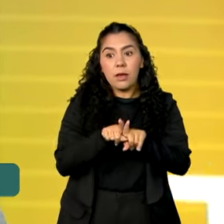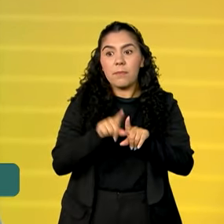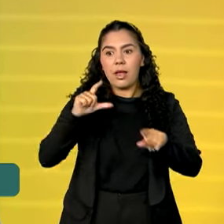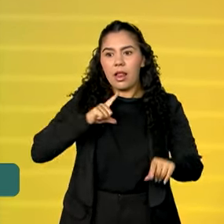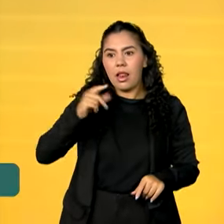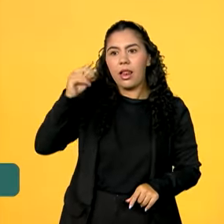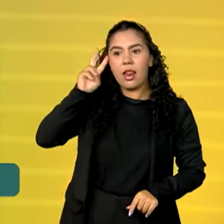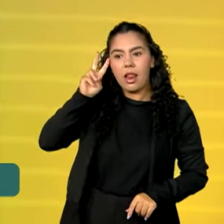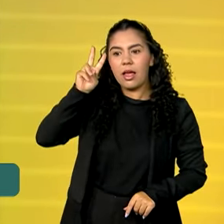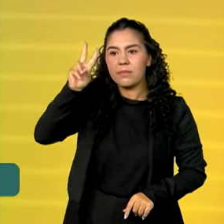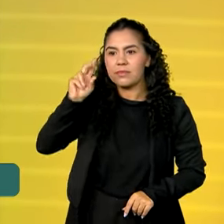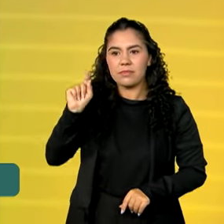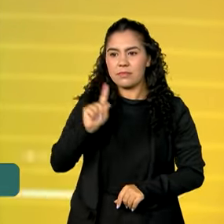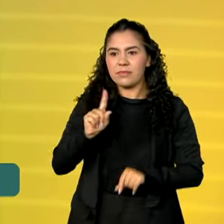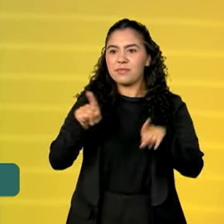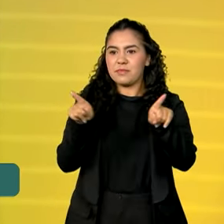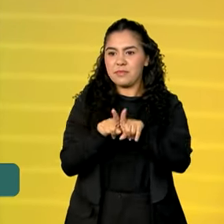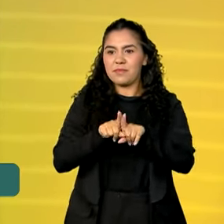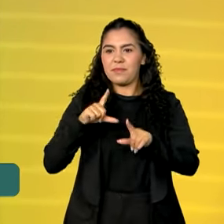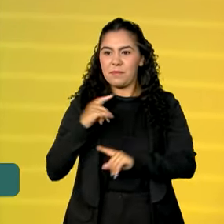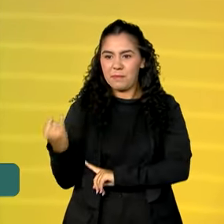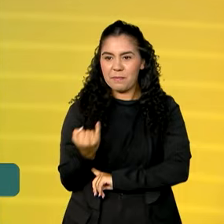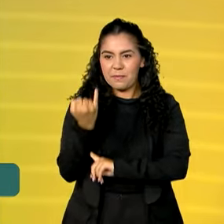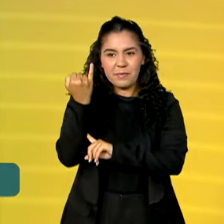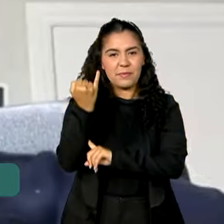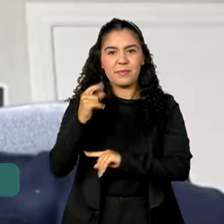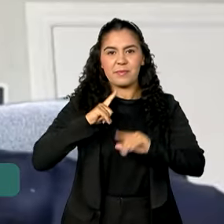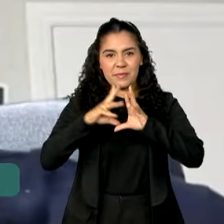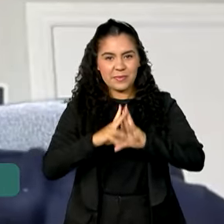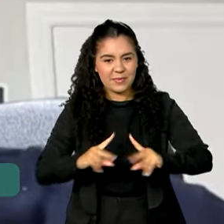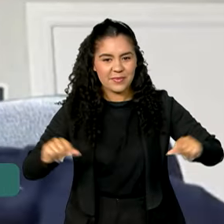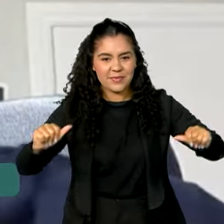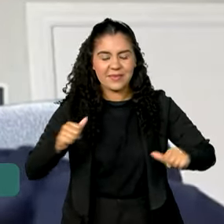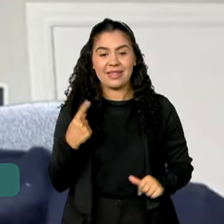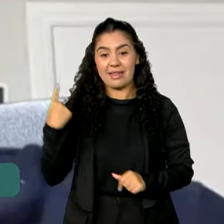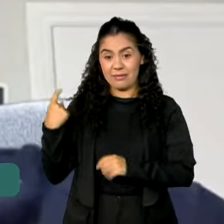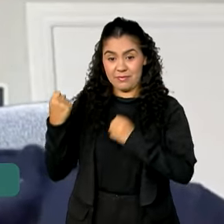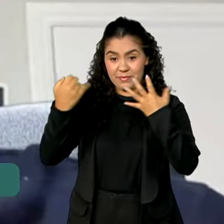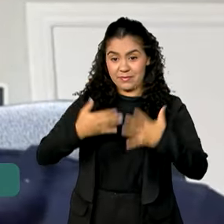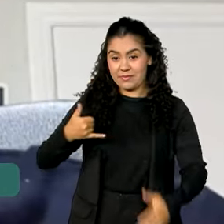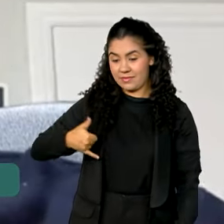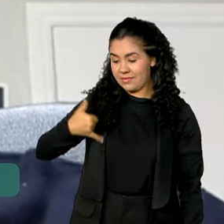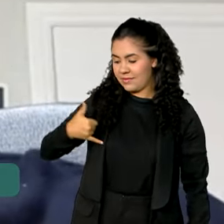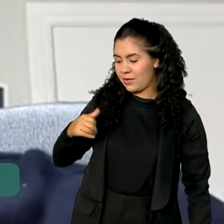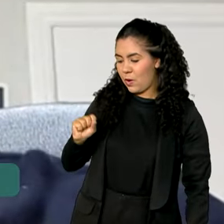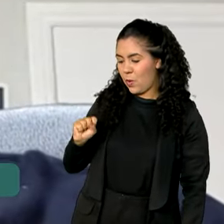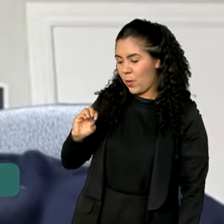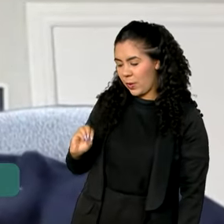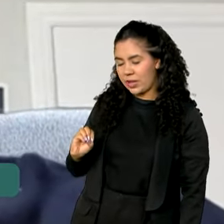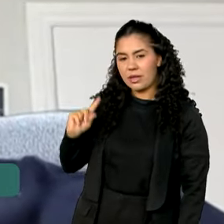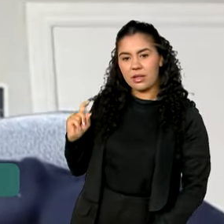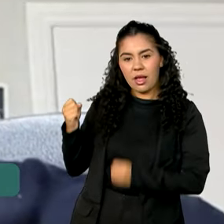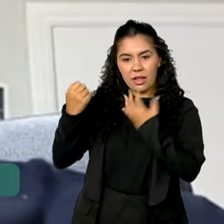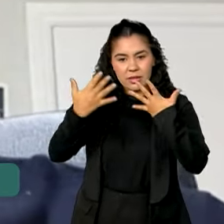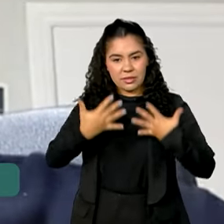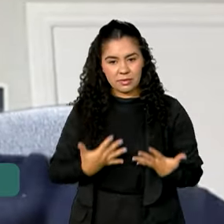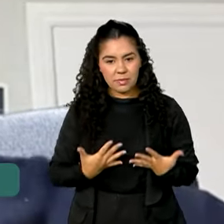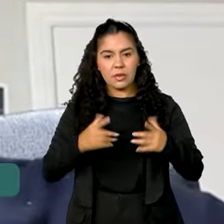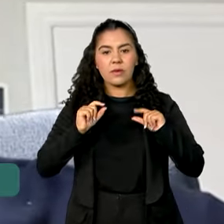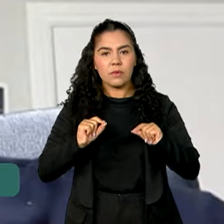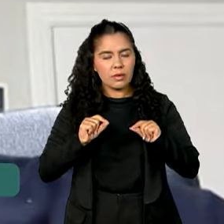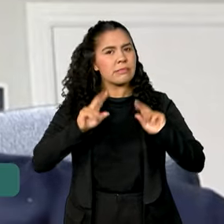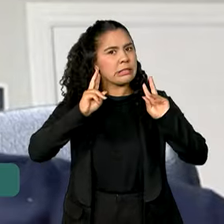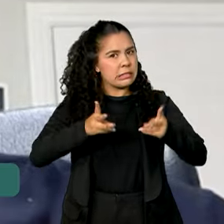é fundamental para aumentar as chances de cura. Aos 80 anos, Carlos conta que não se